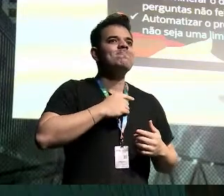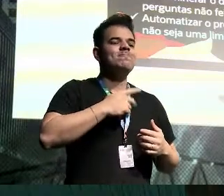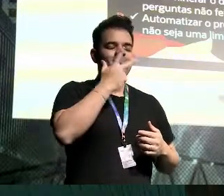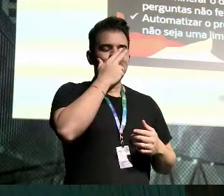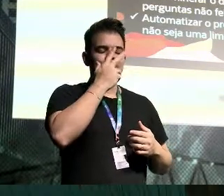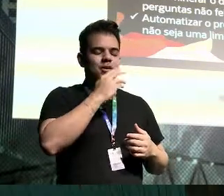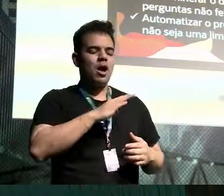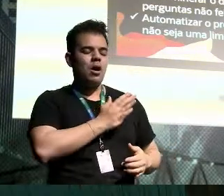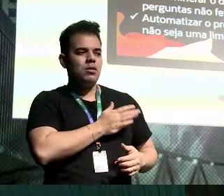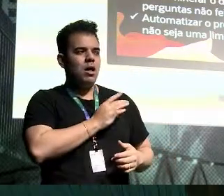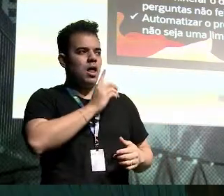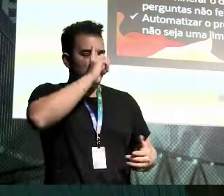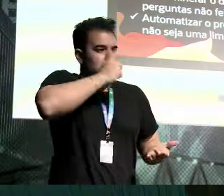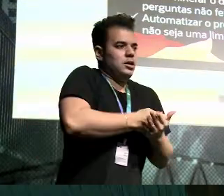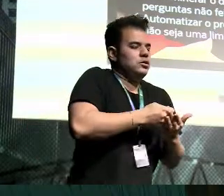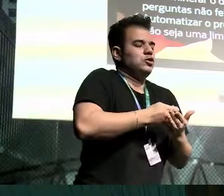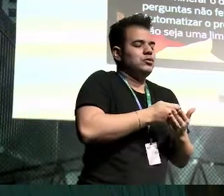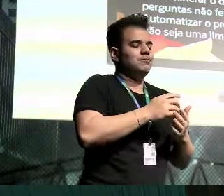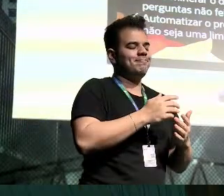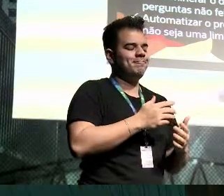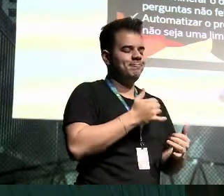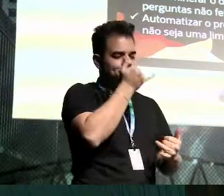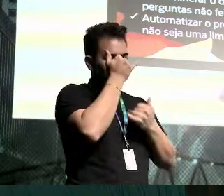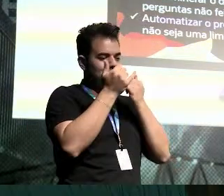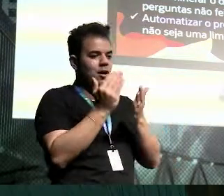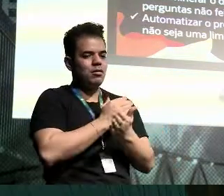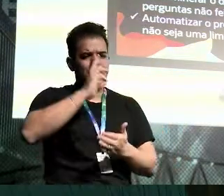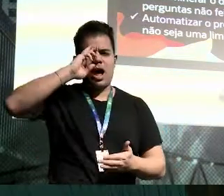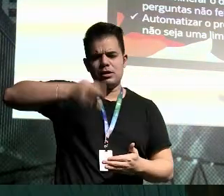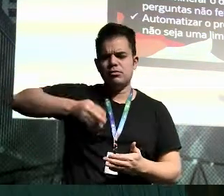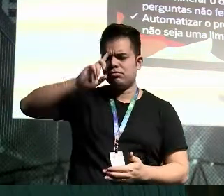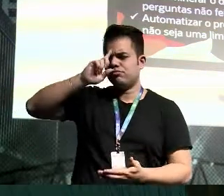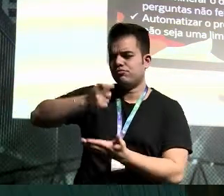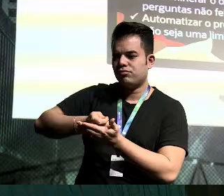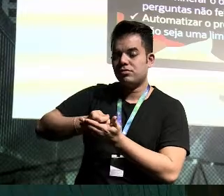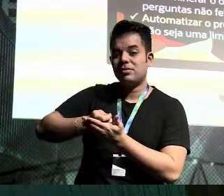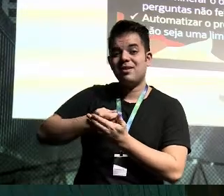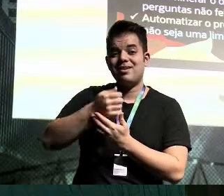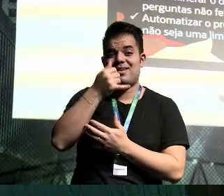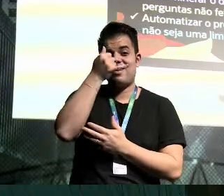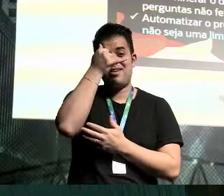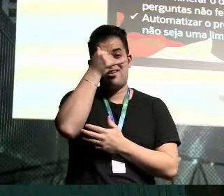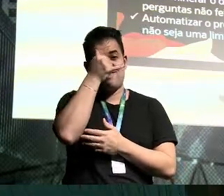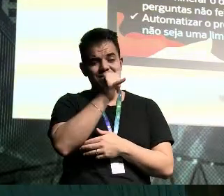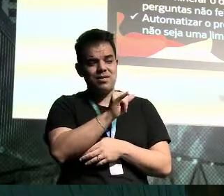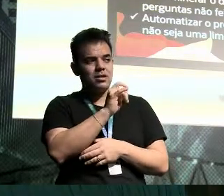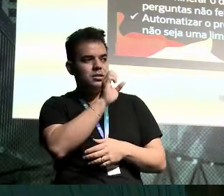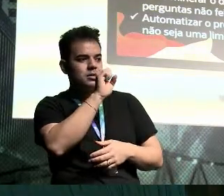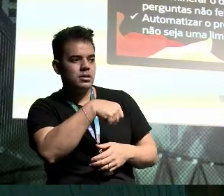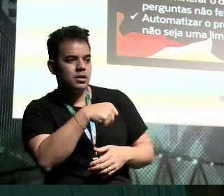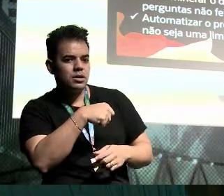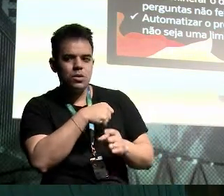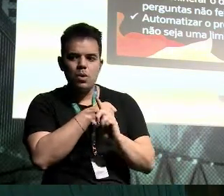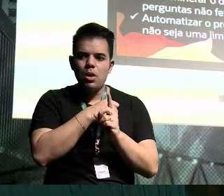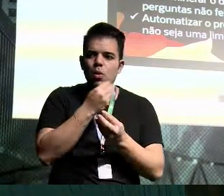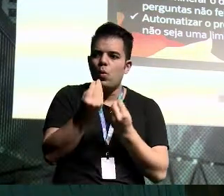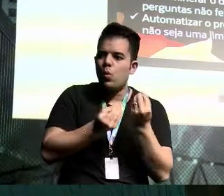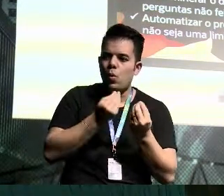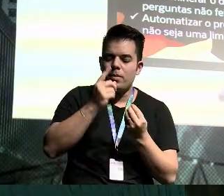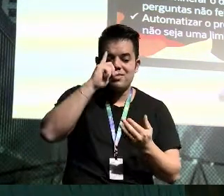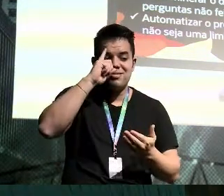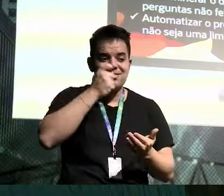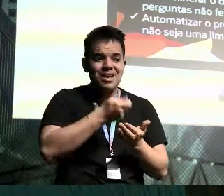a razão. Agora, você deve evitar, ou deve 100% não fazê-lo, evitar tomar